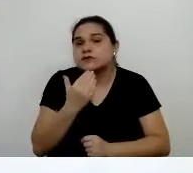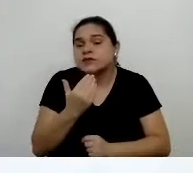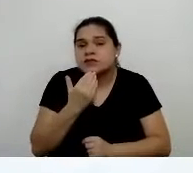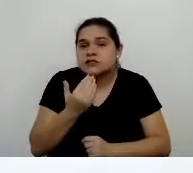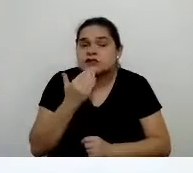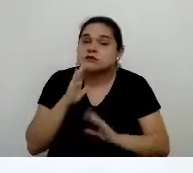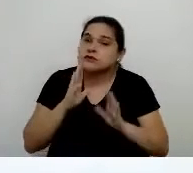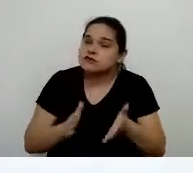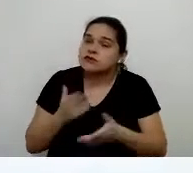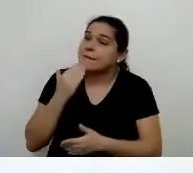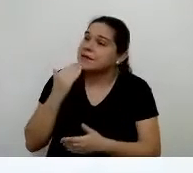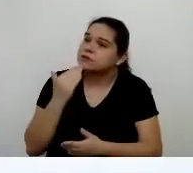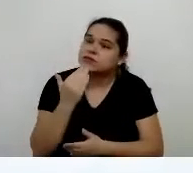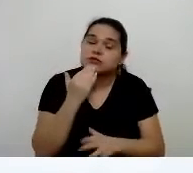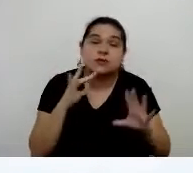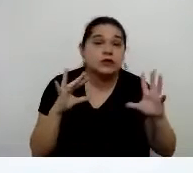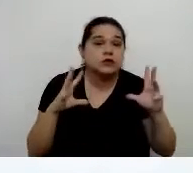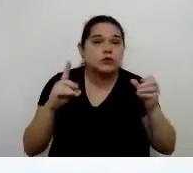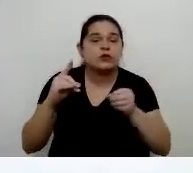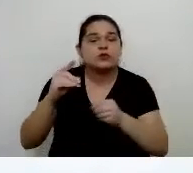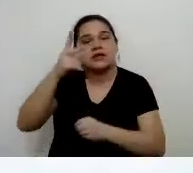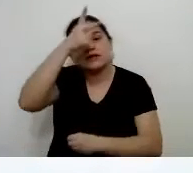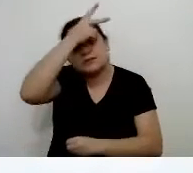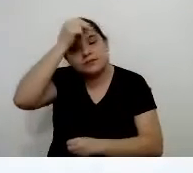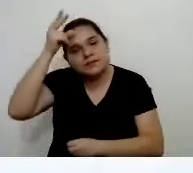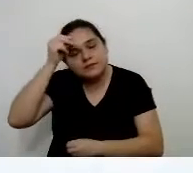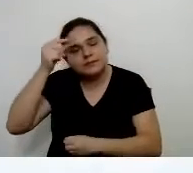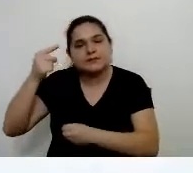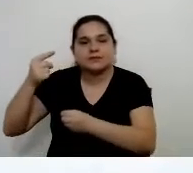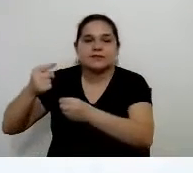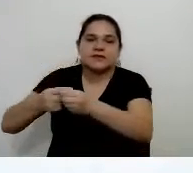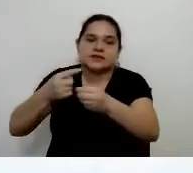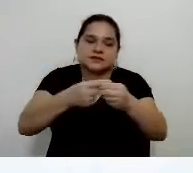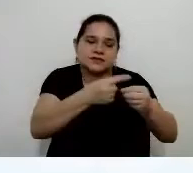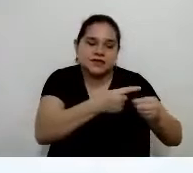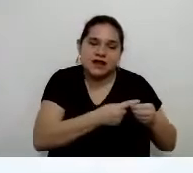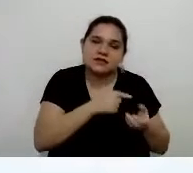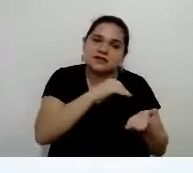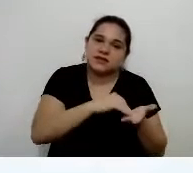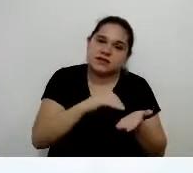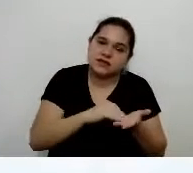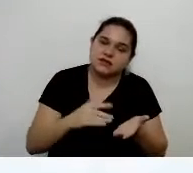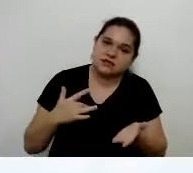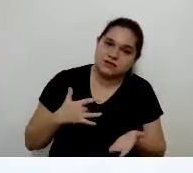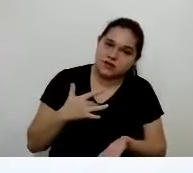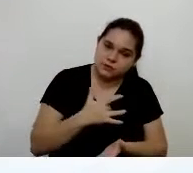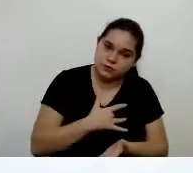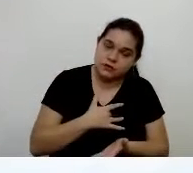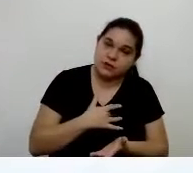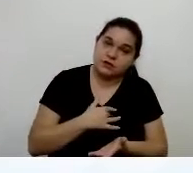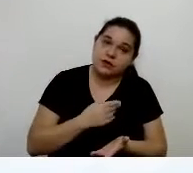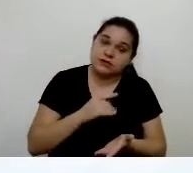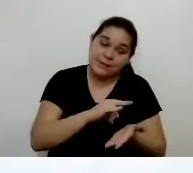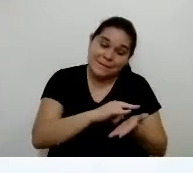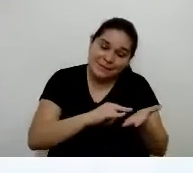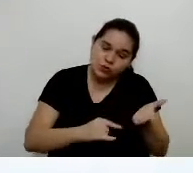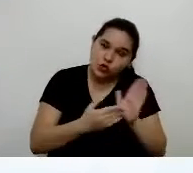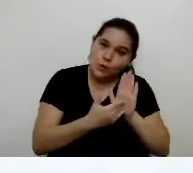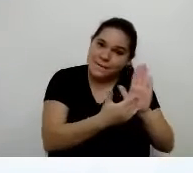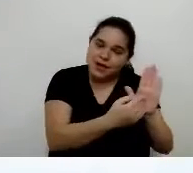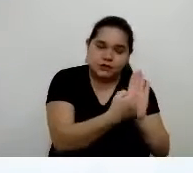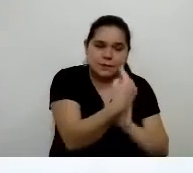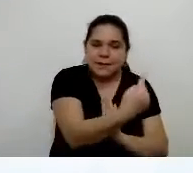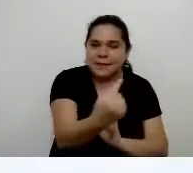fizemos junto às prefeituras, aí das secretarias municipais de saúde, quando a gente enviou um documento, uma solicitação